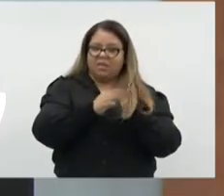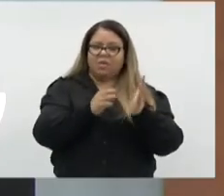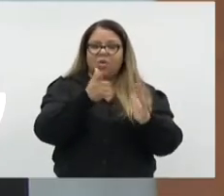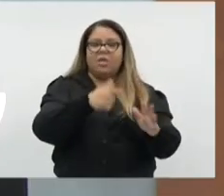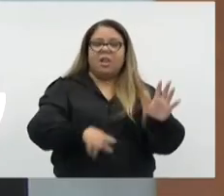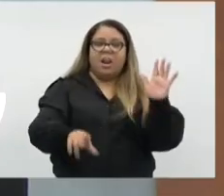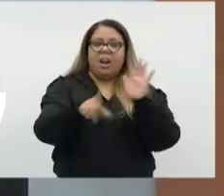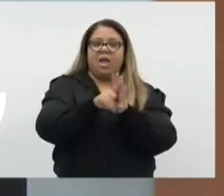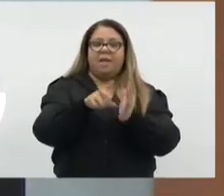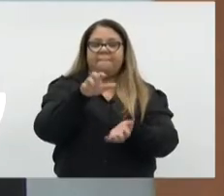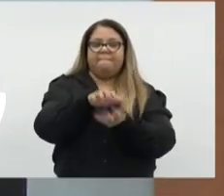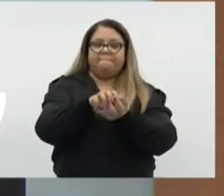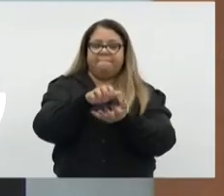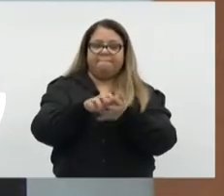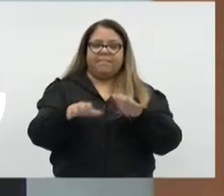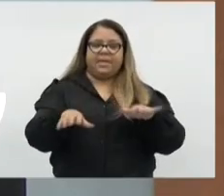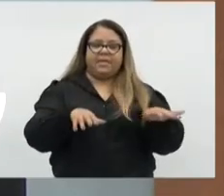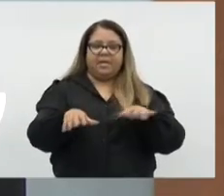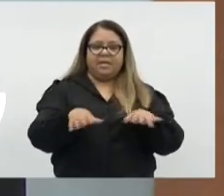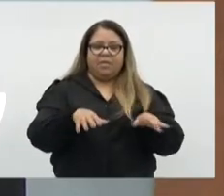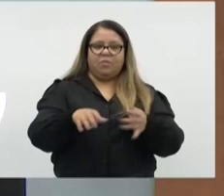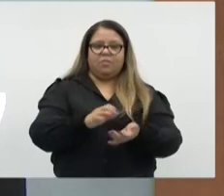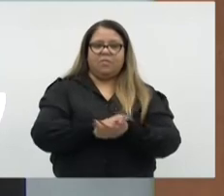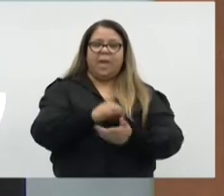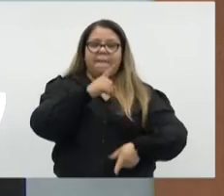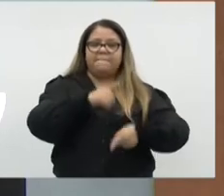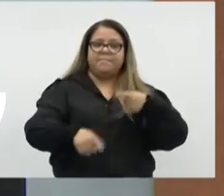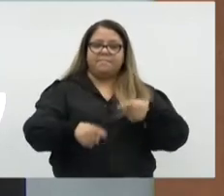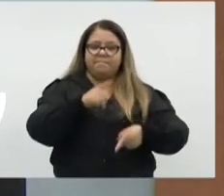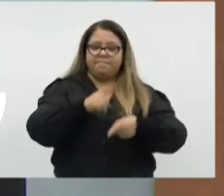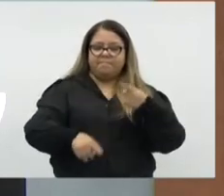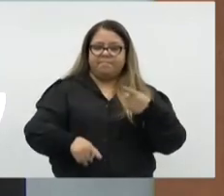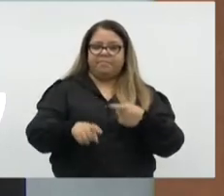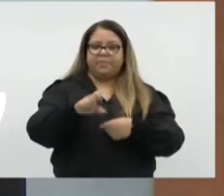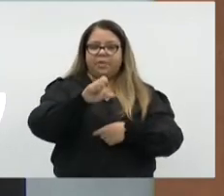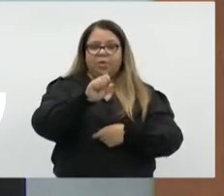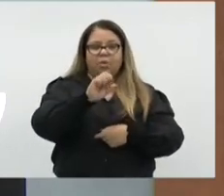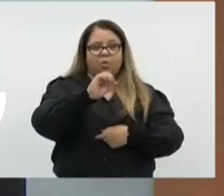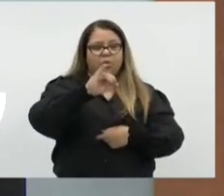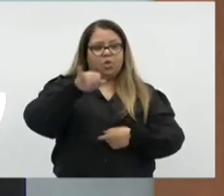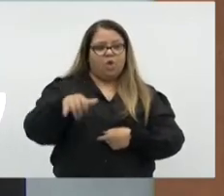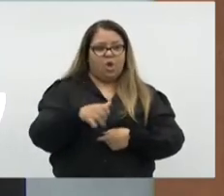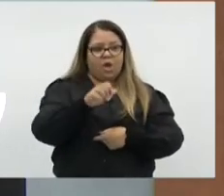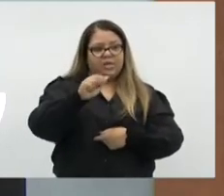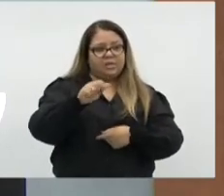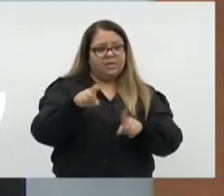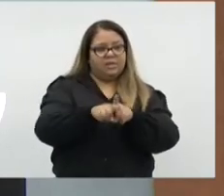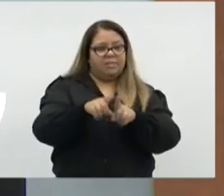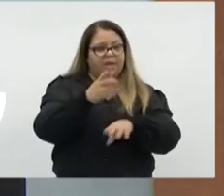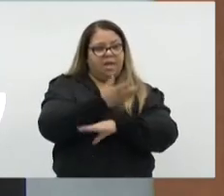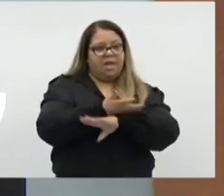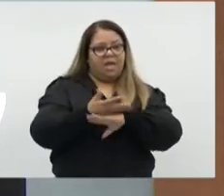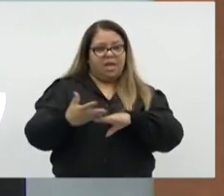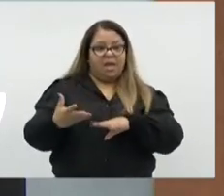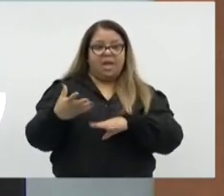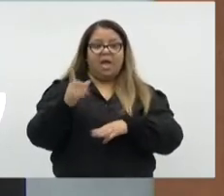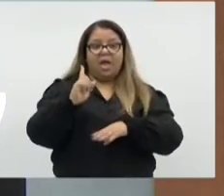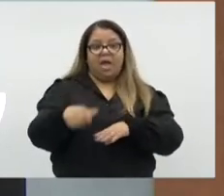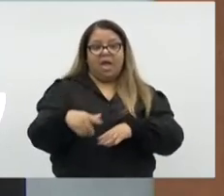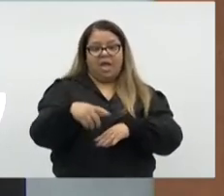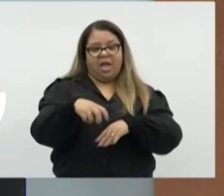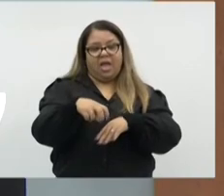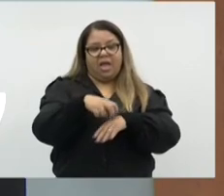Pantanal a proibição de plantio de soja e de algodão na planície